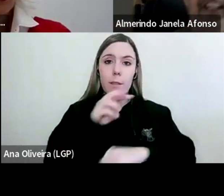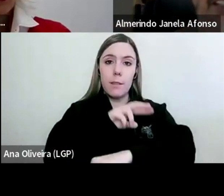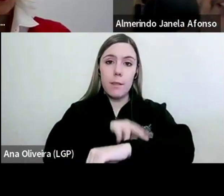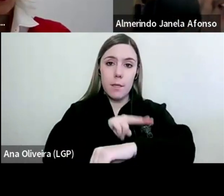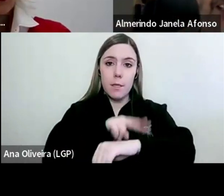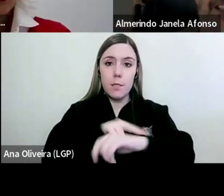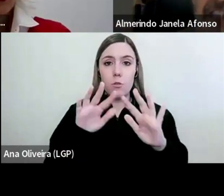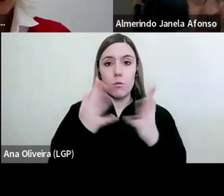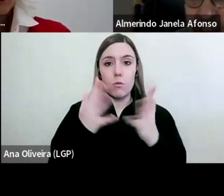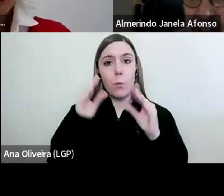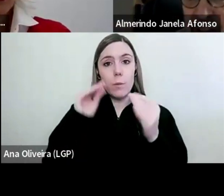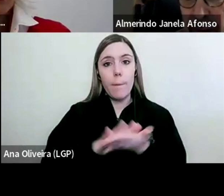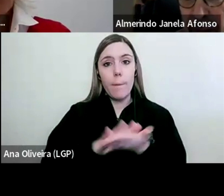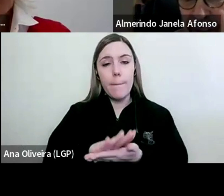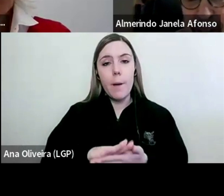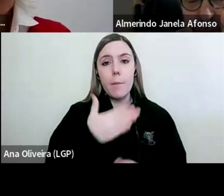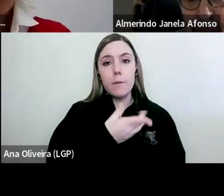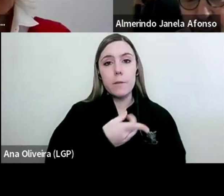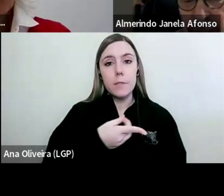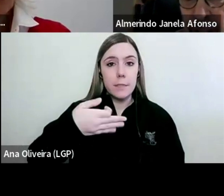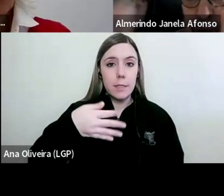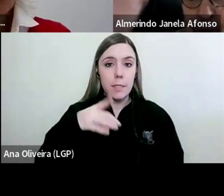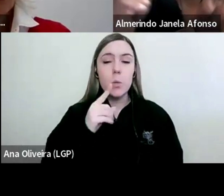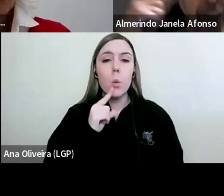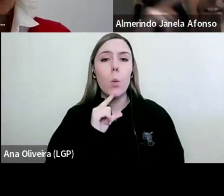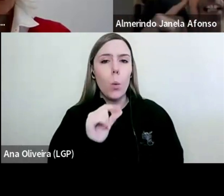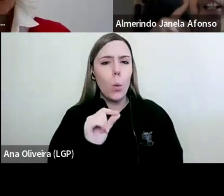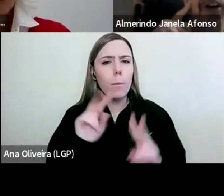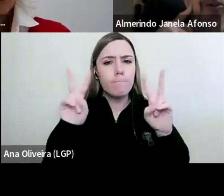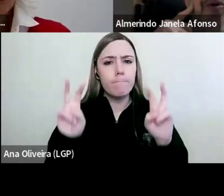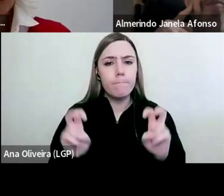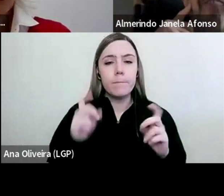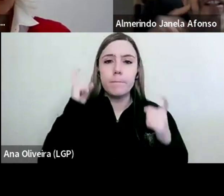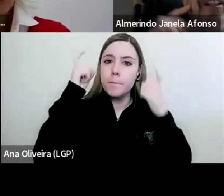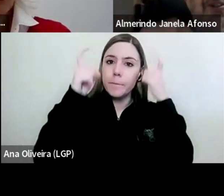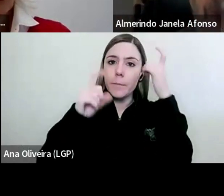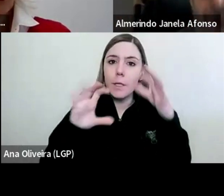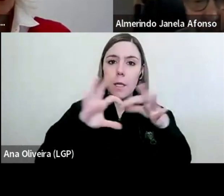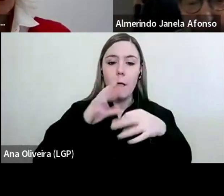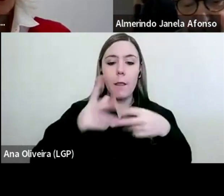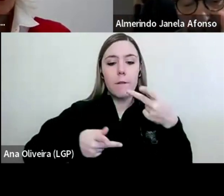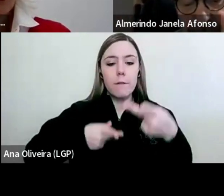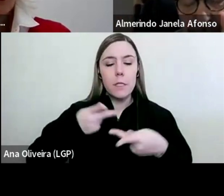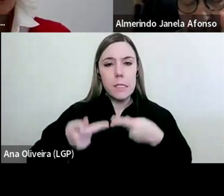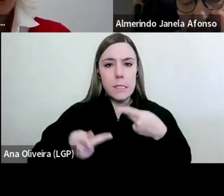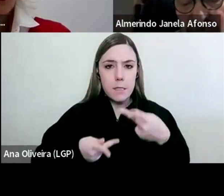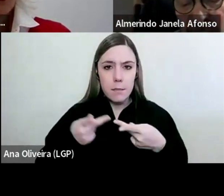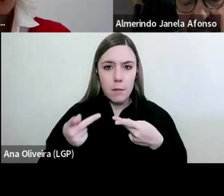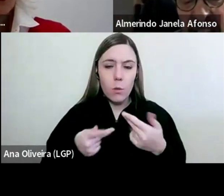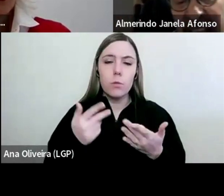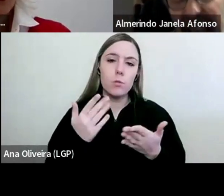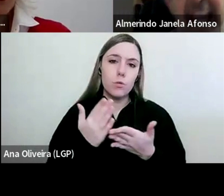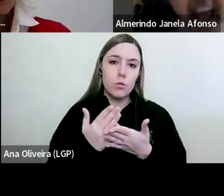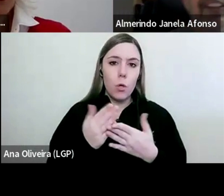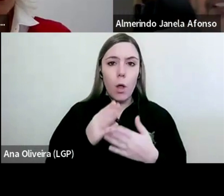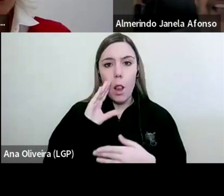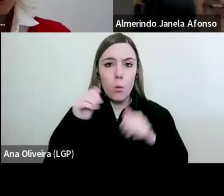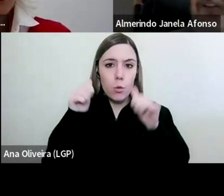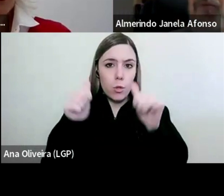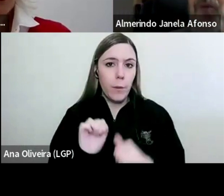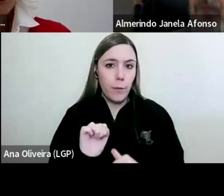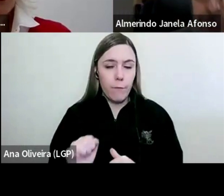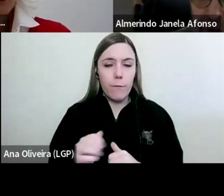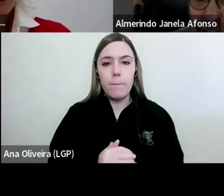em 76, que se chama Reflexões sobre a Avaliação do Aproveitamento Escolar. É